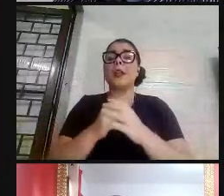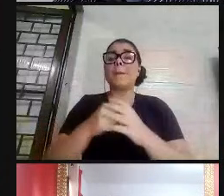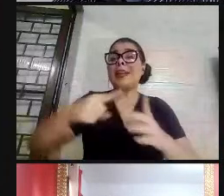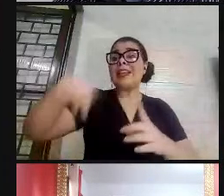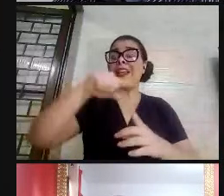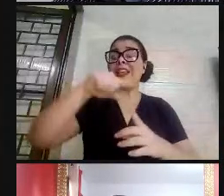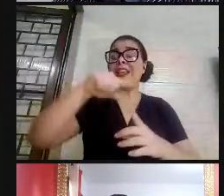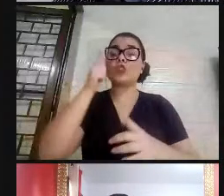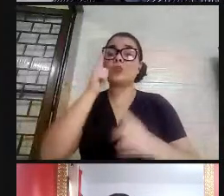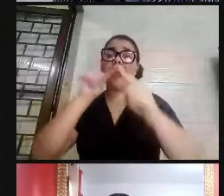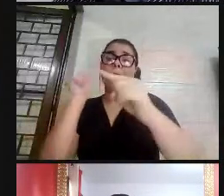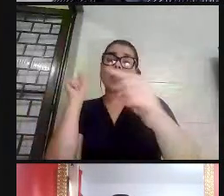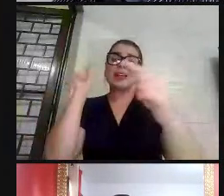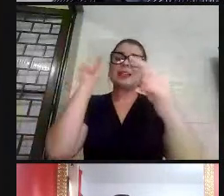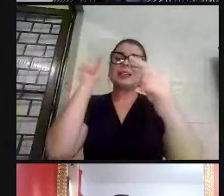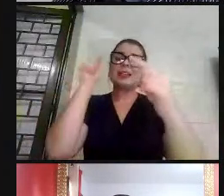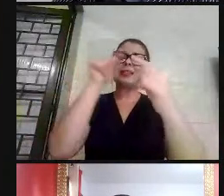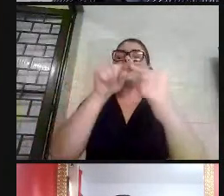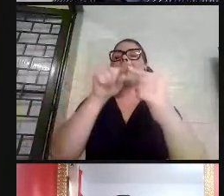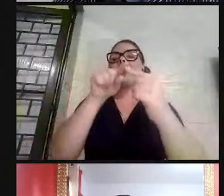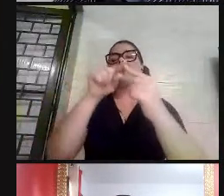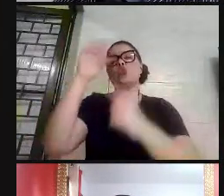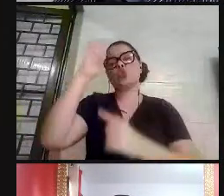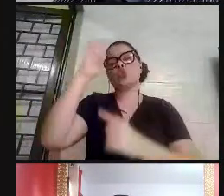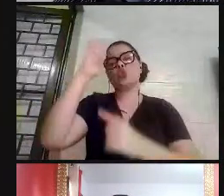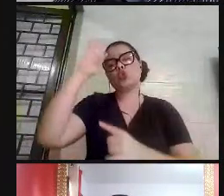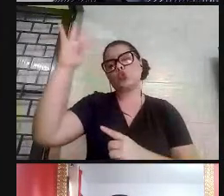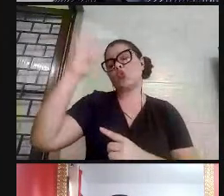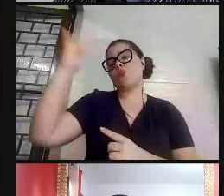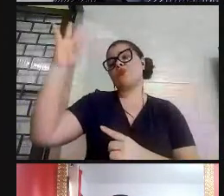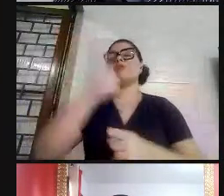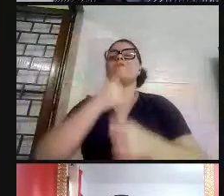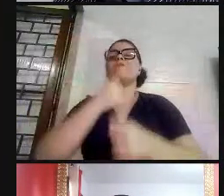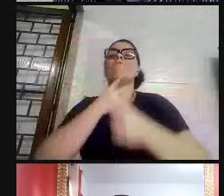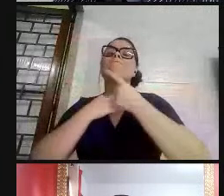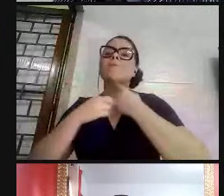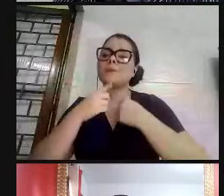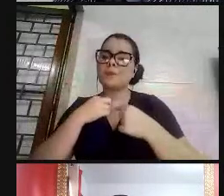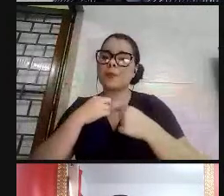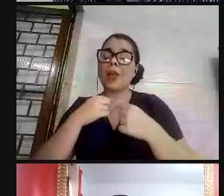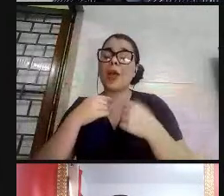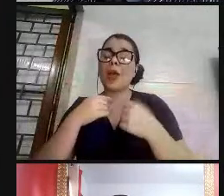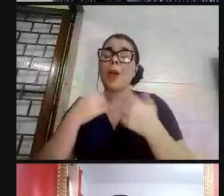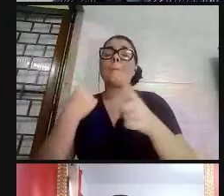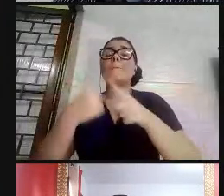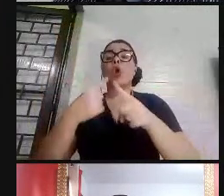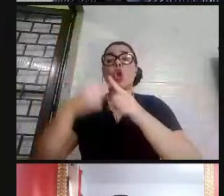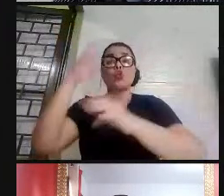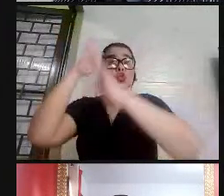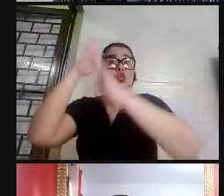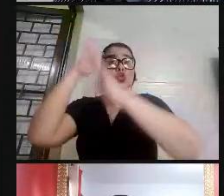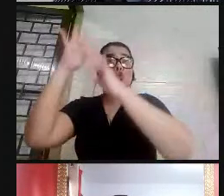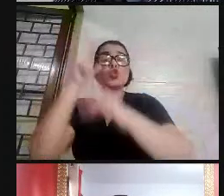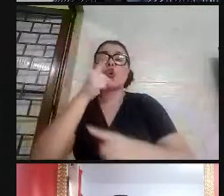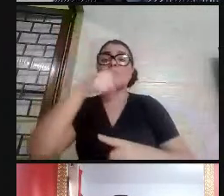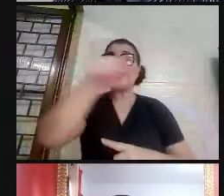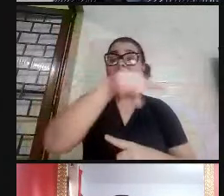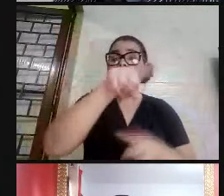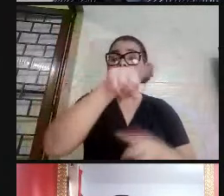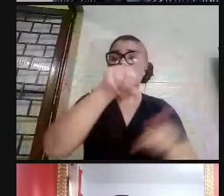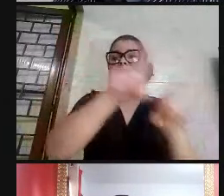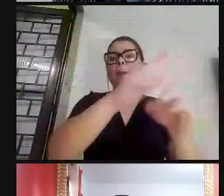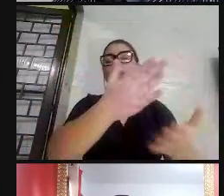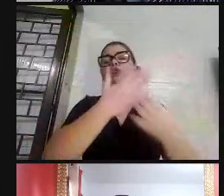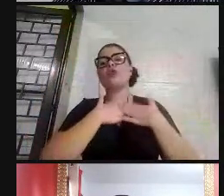alcançassem os seus sonhos. Os sonhos deles são nossos sonhos, o sucesso deles é o nosso sucesso.